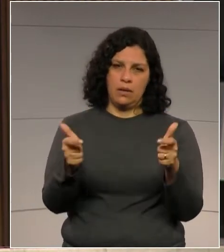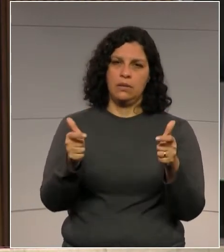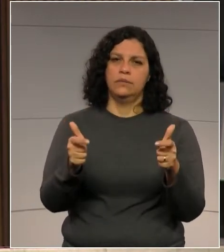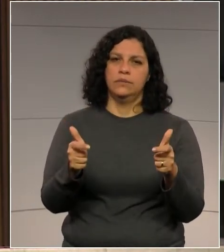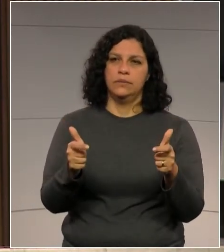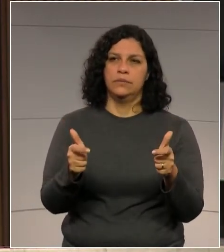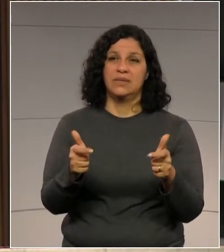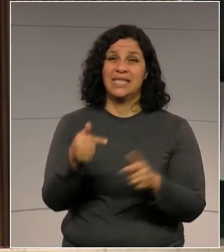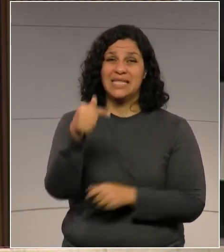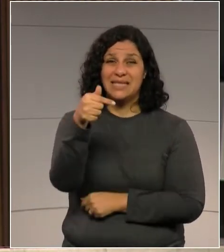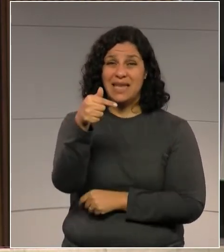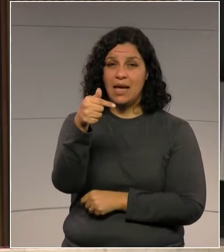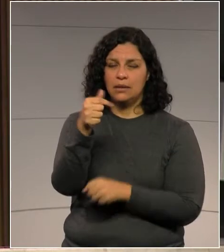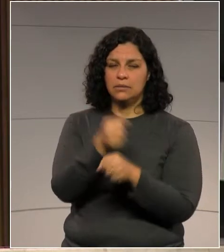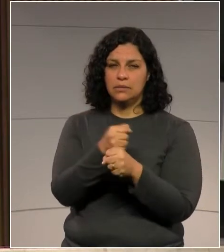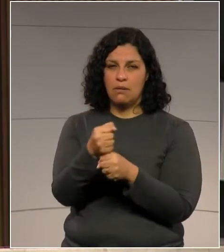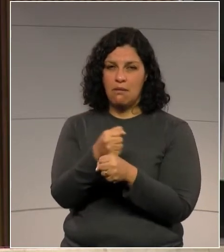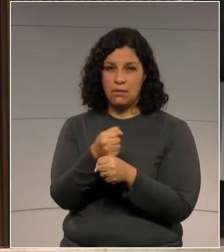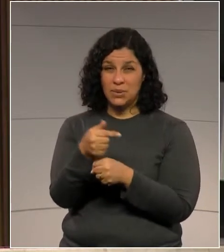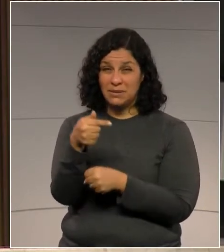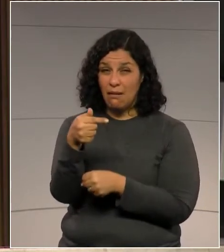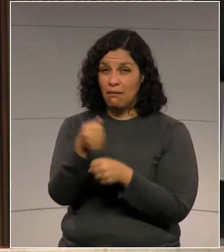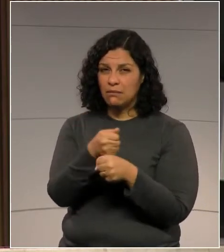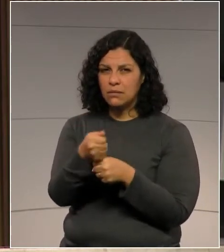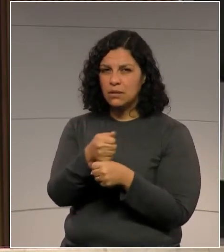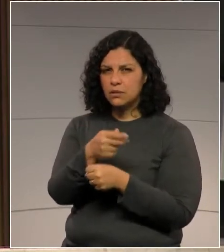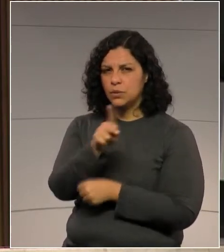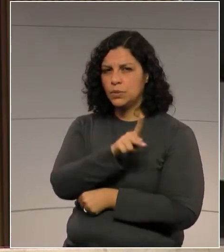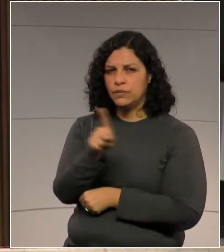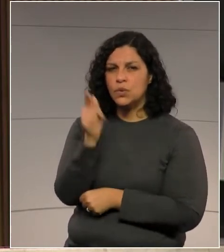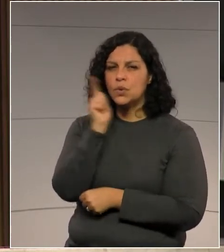em sete anos o tempo para aposentar uma professora.